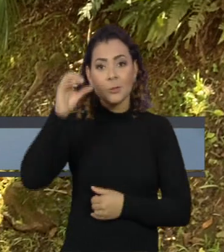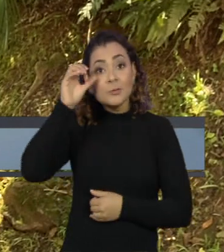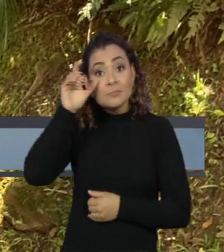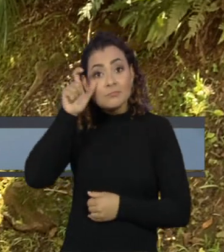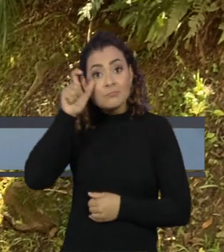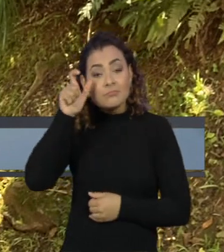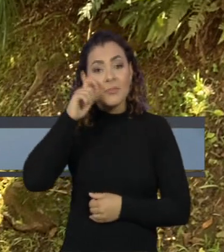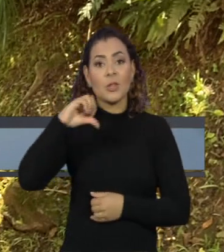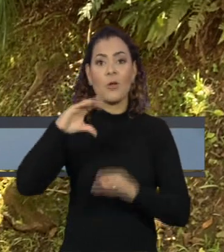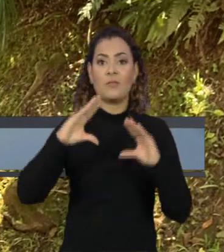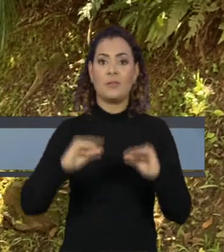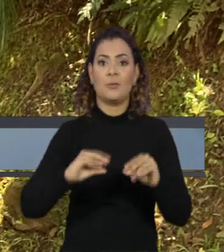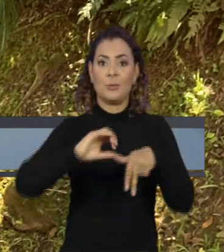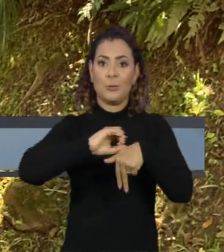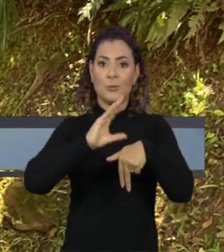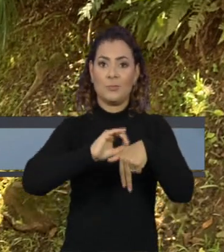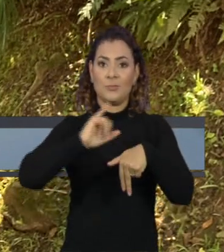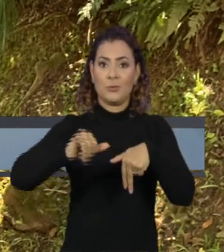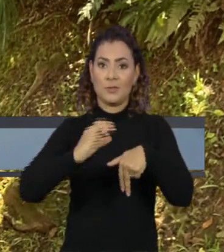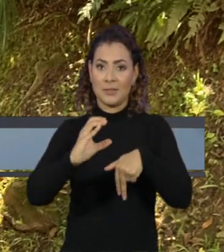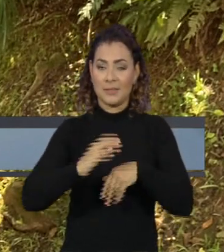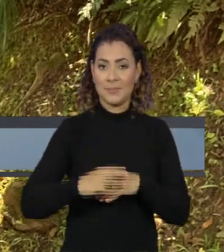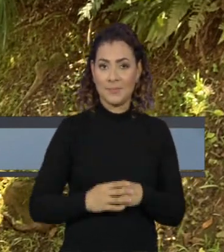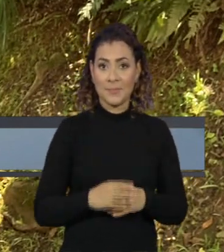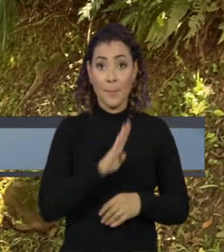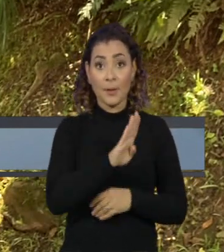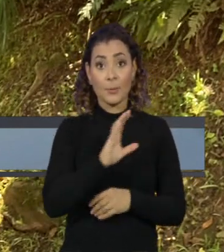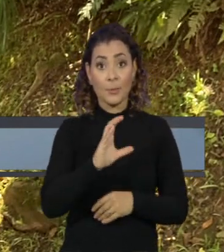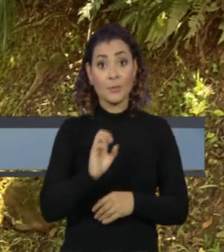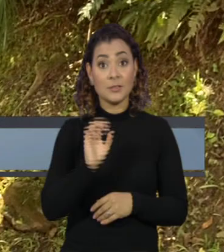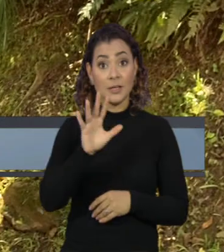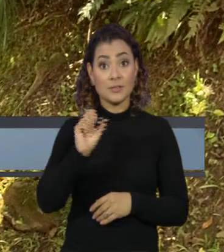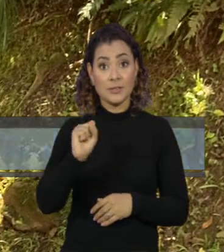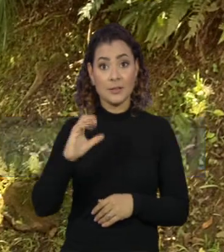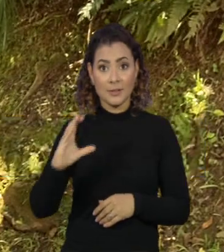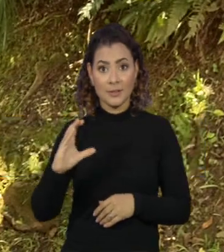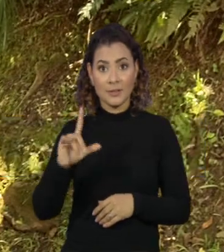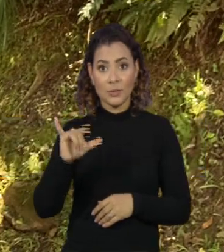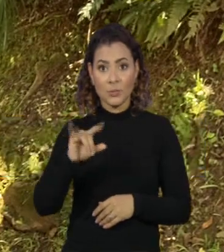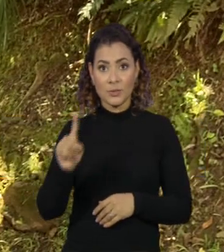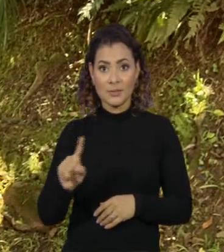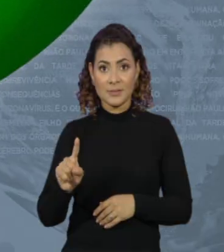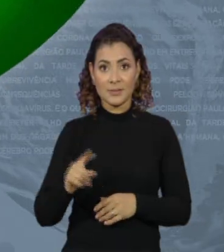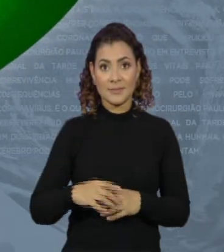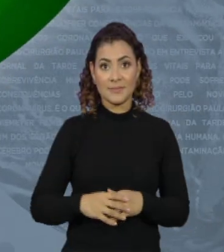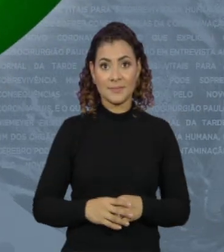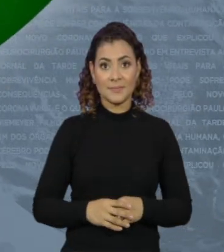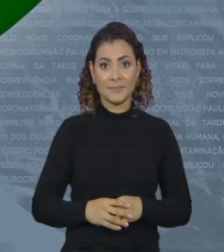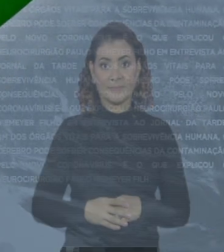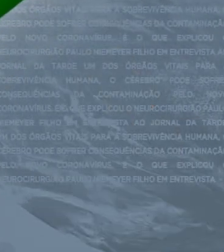Cultura a partir das nove da noite. De Balneário Camboriú, Santa Catarina, Luiz Turati.